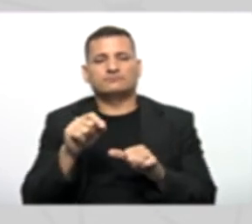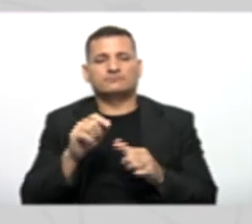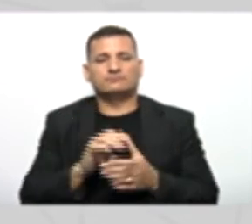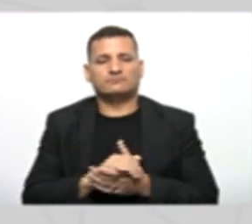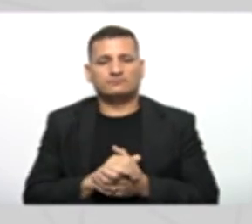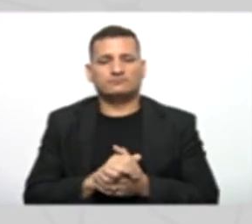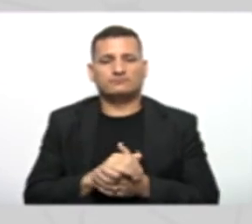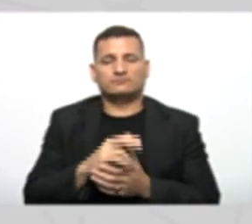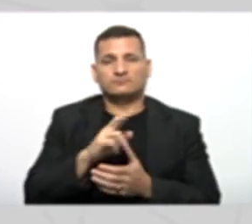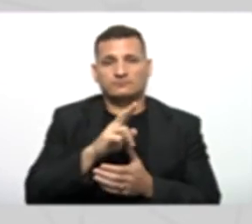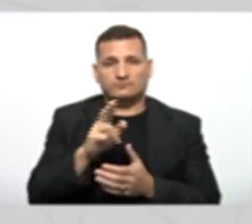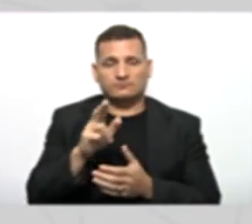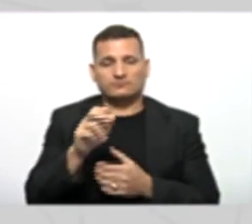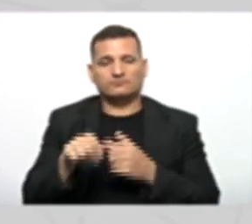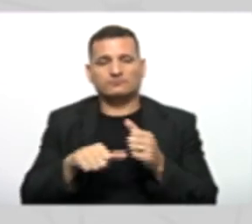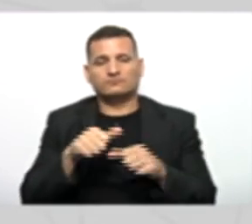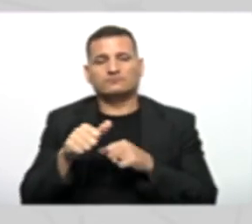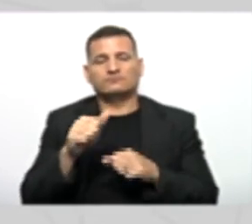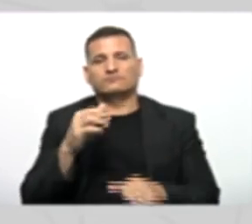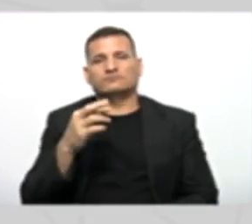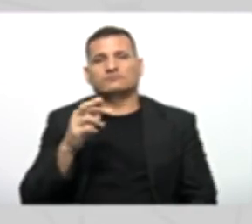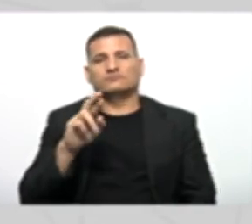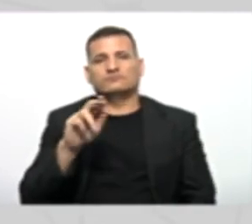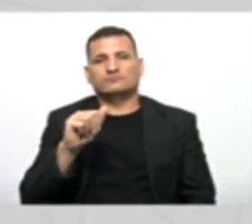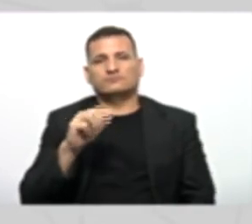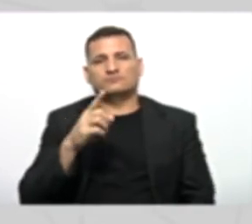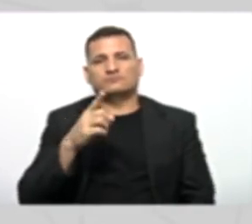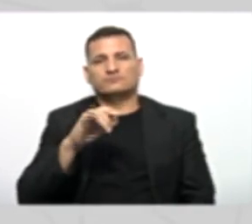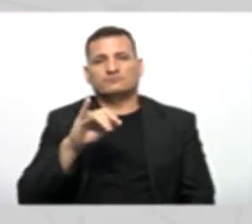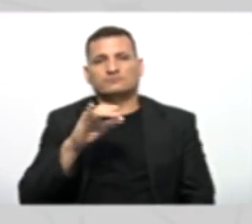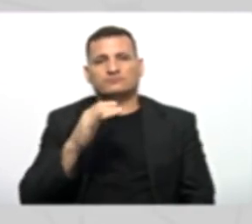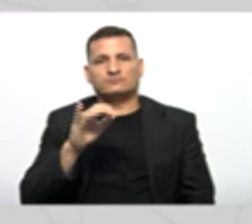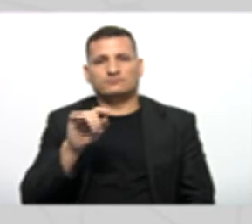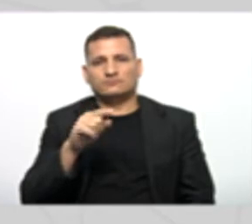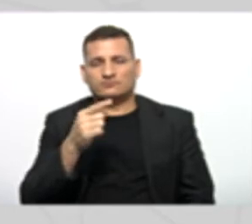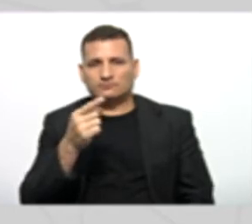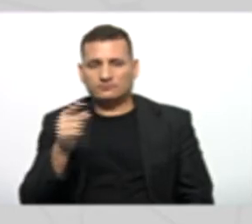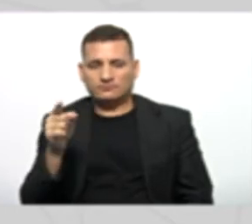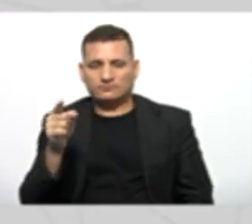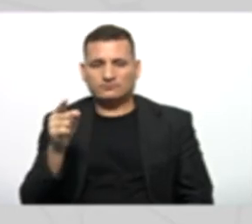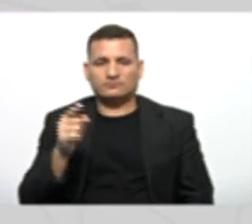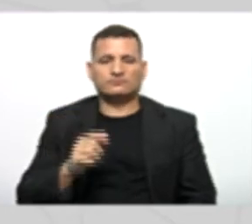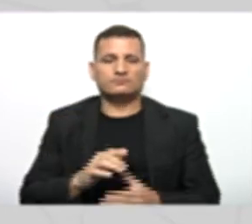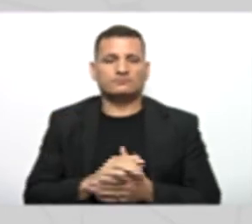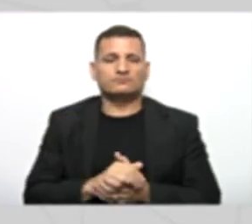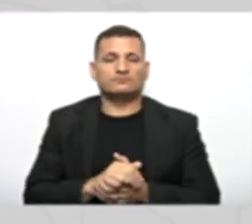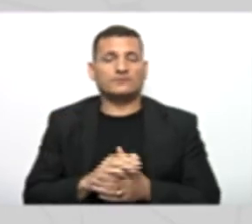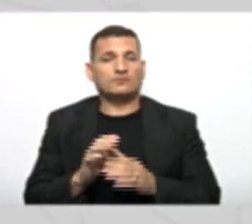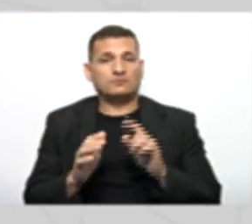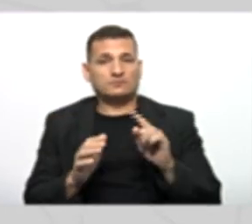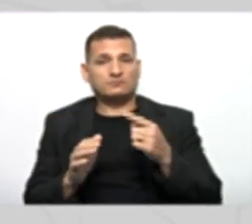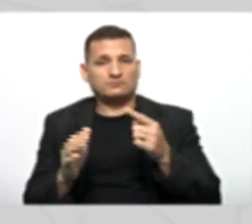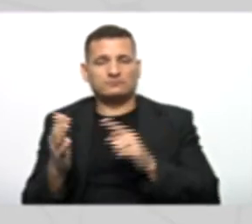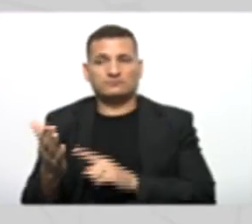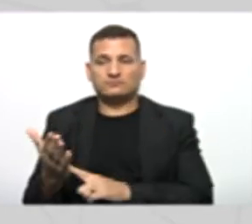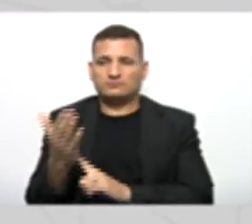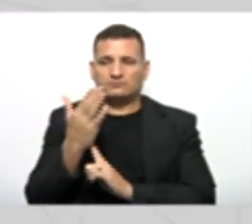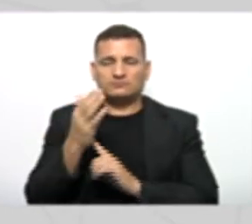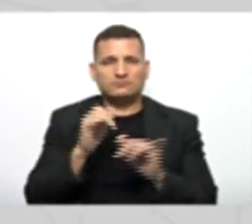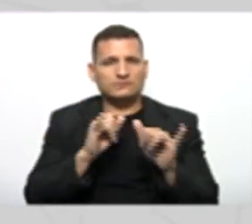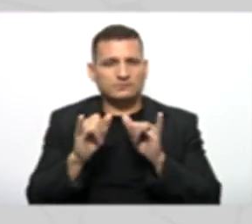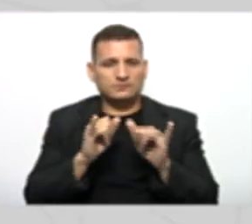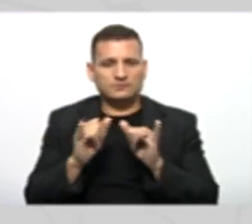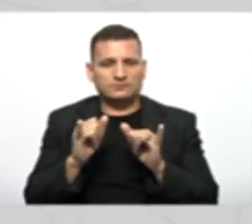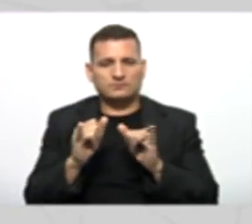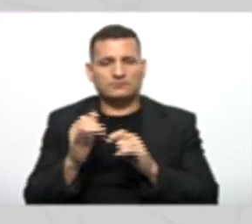E mudou Tradição Então a partir Do momento Que ela for Exibir as informações Ela